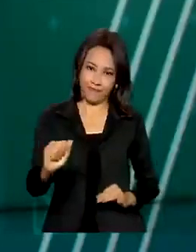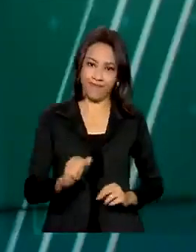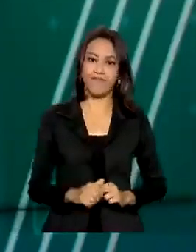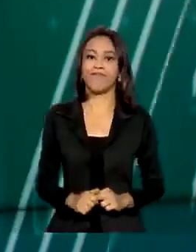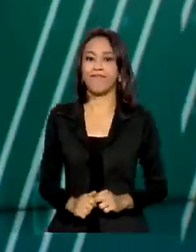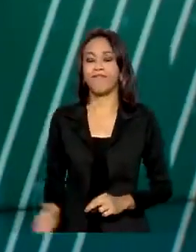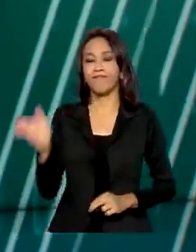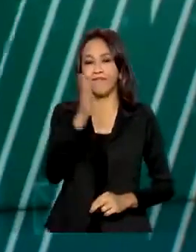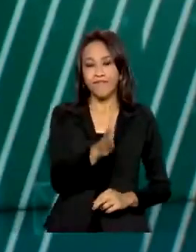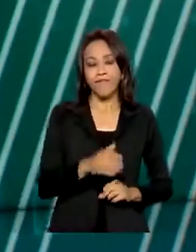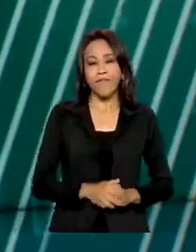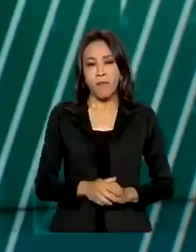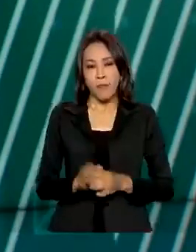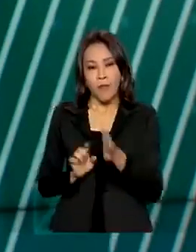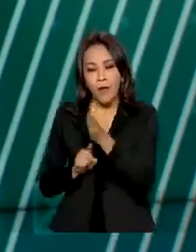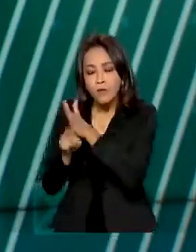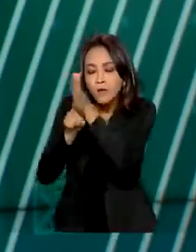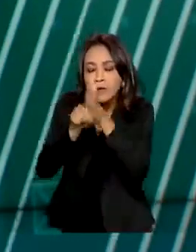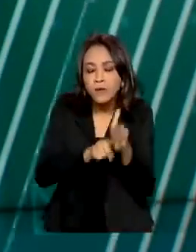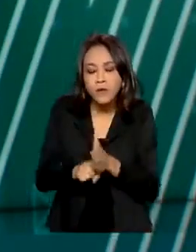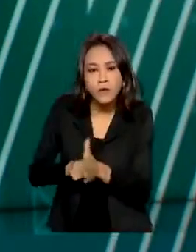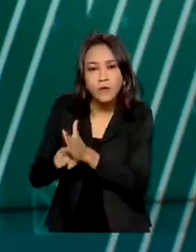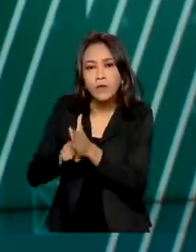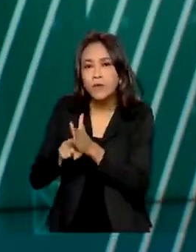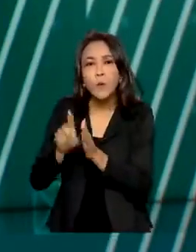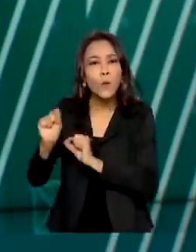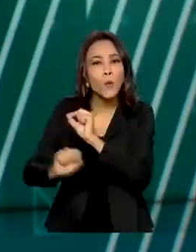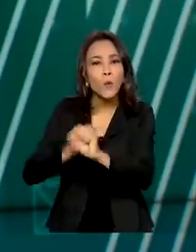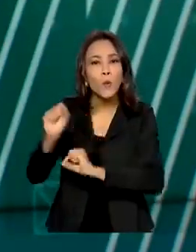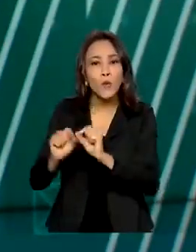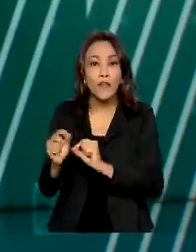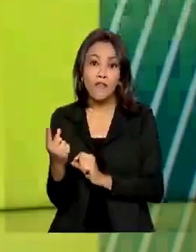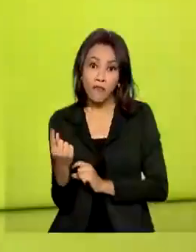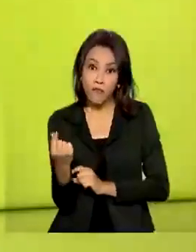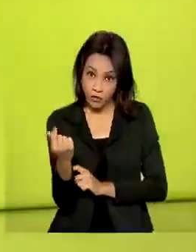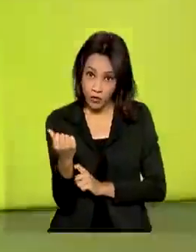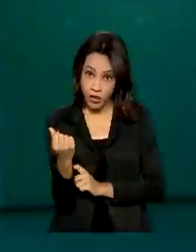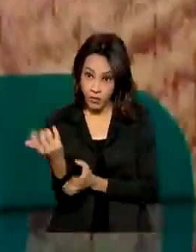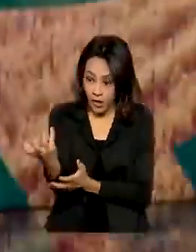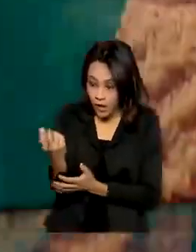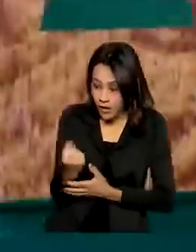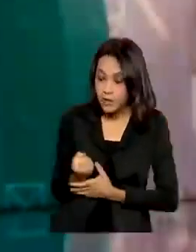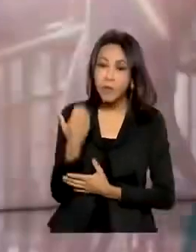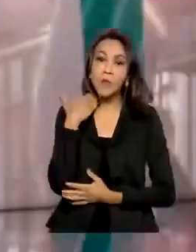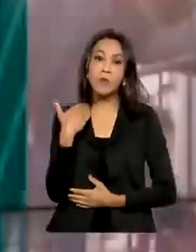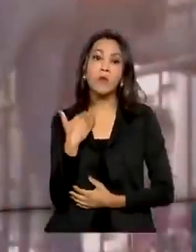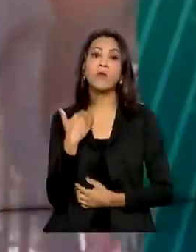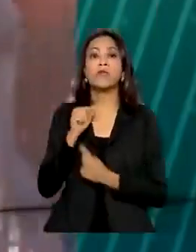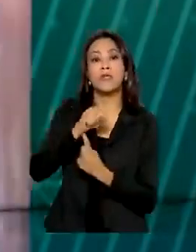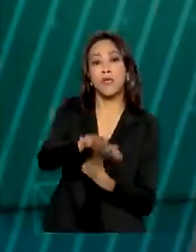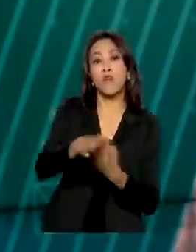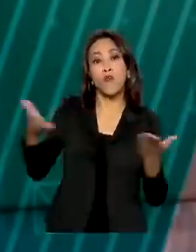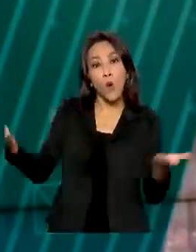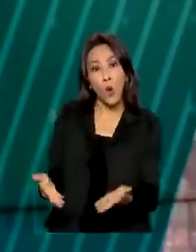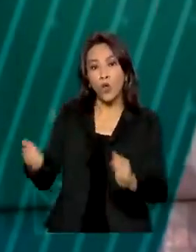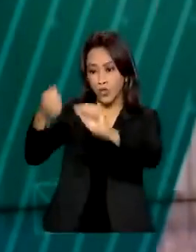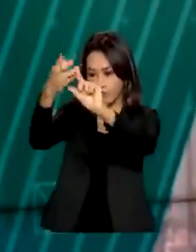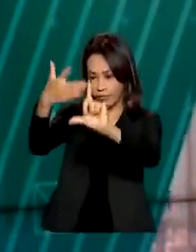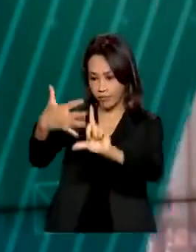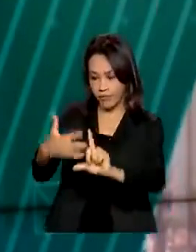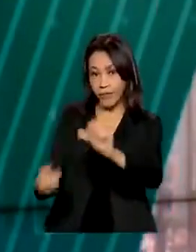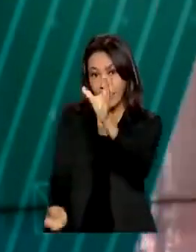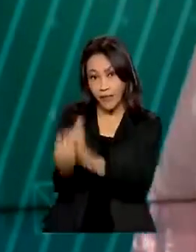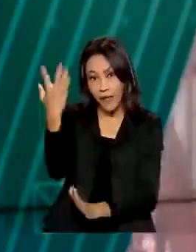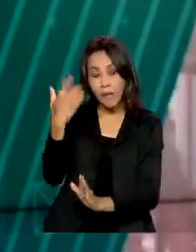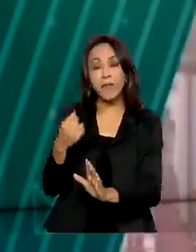As consultas ao sistema Valores a Receber do Banco Central foram retomadas hoje. Uma plataforma exclusiva foi criada para